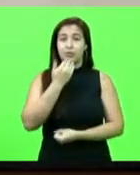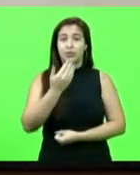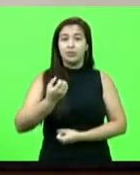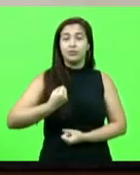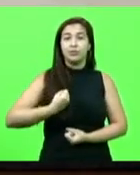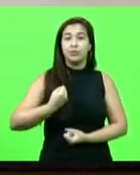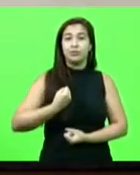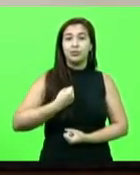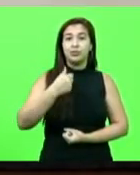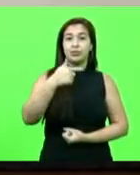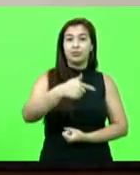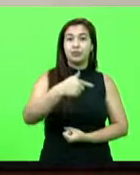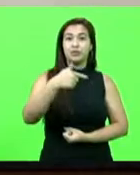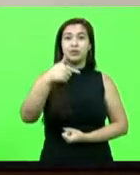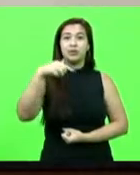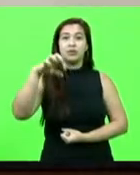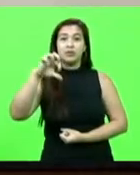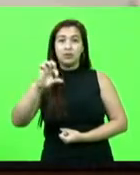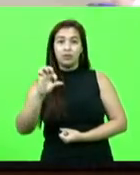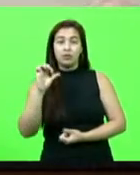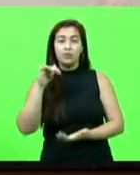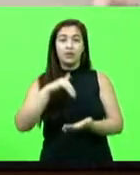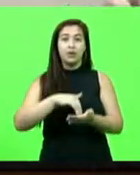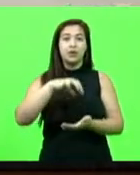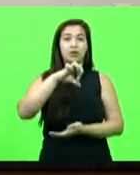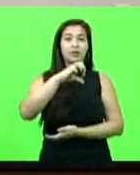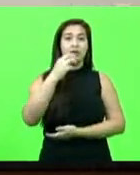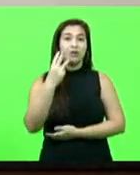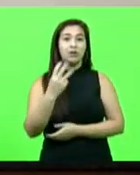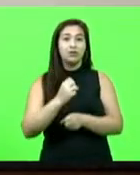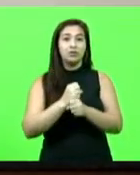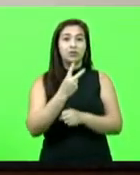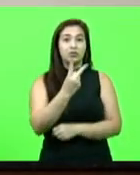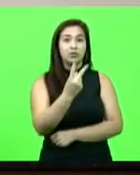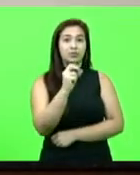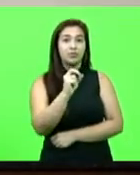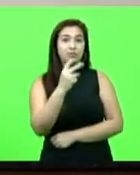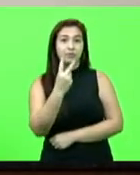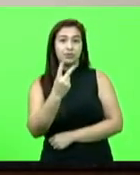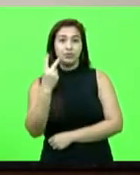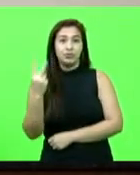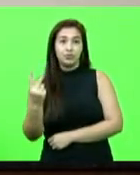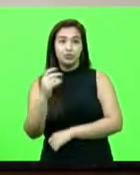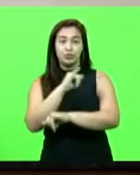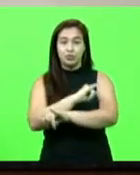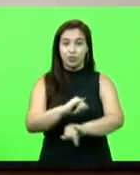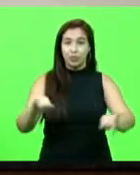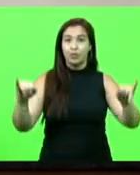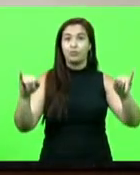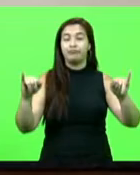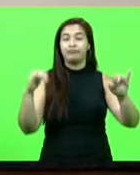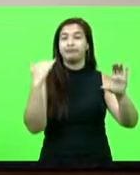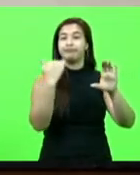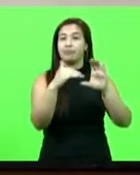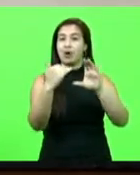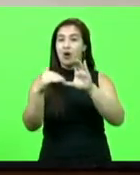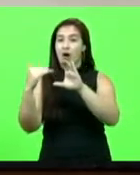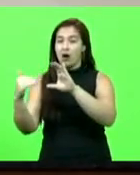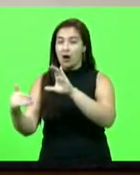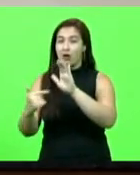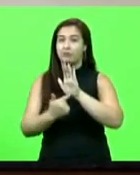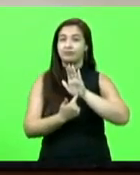79 a 93, 2022, e comunicou que encaminhará aos